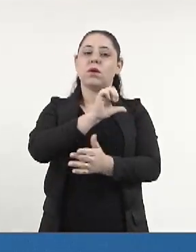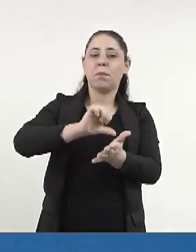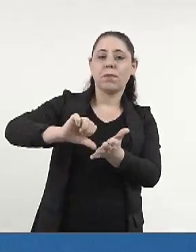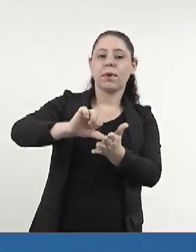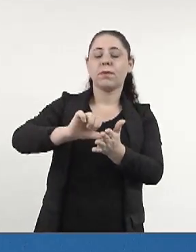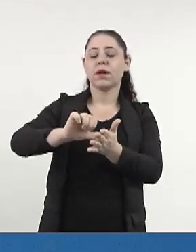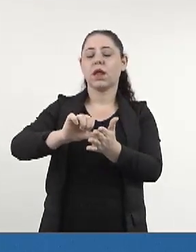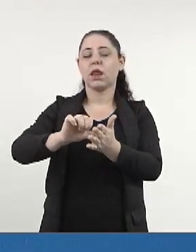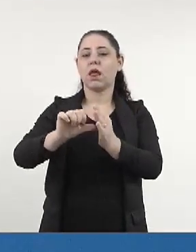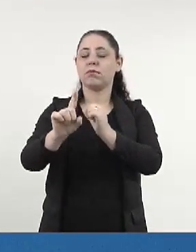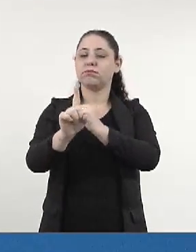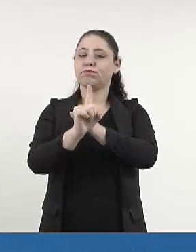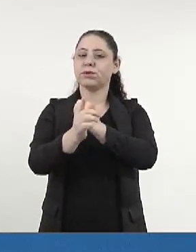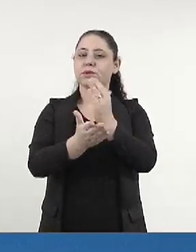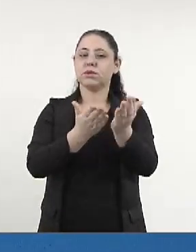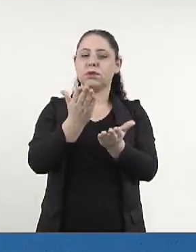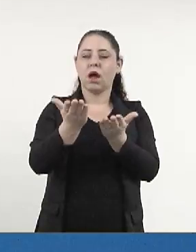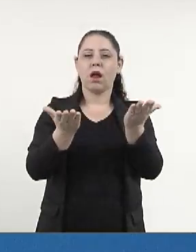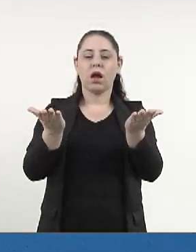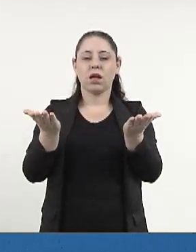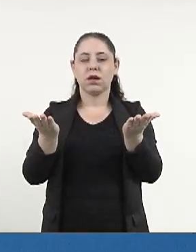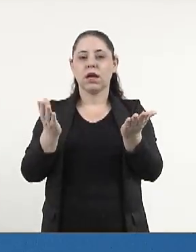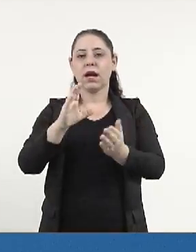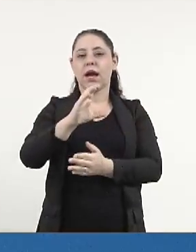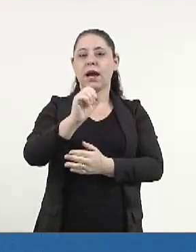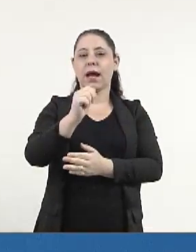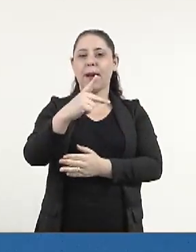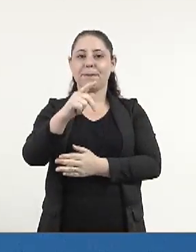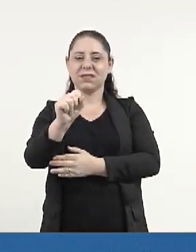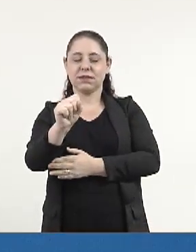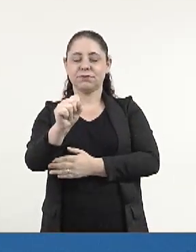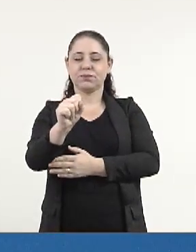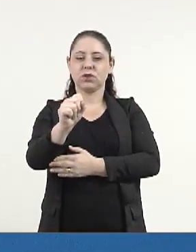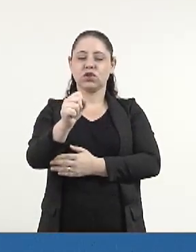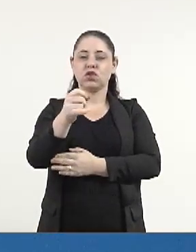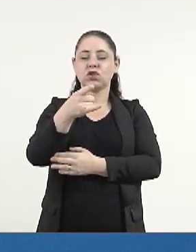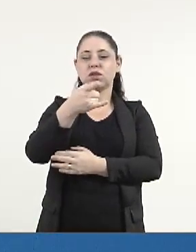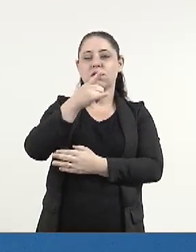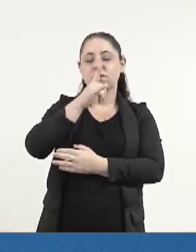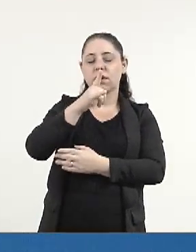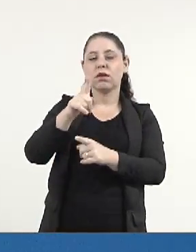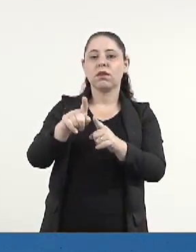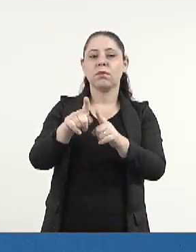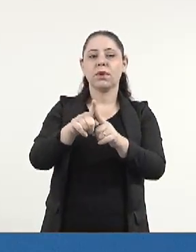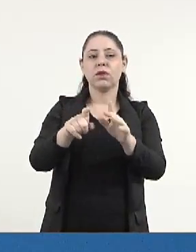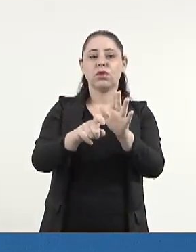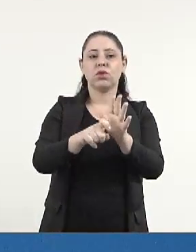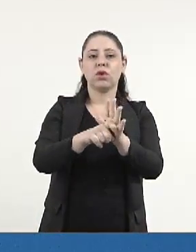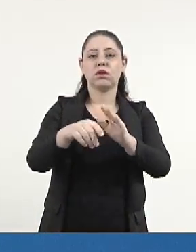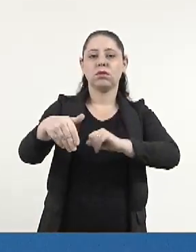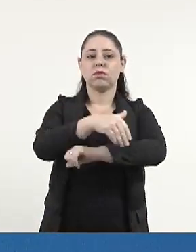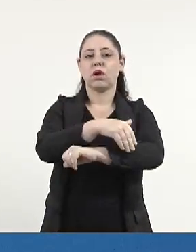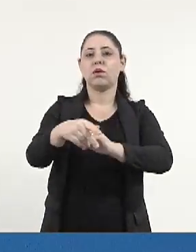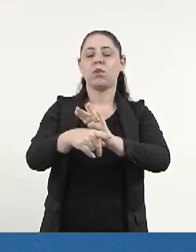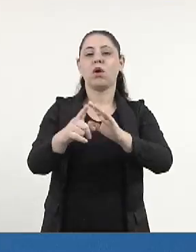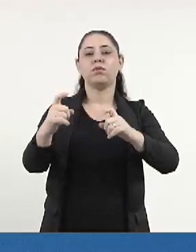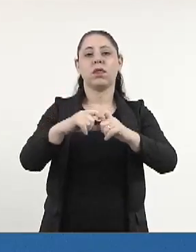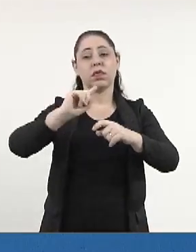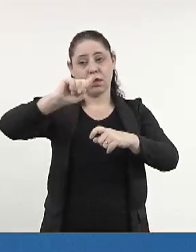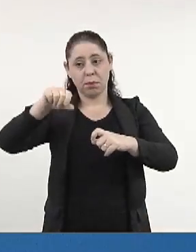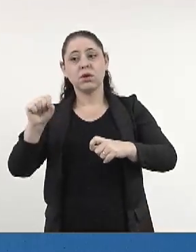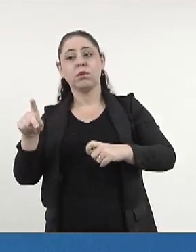de Atenção Psicossocial Álcool e Drogas, CAPES-AD, e o consultório na rua, mesmo após a